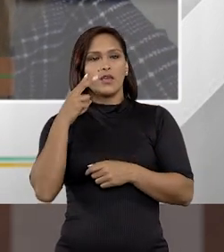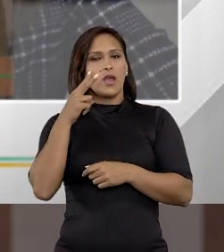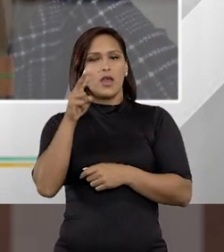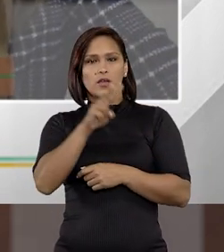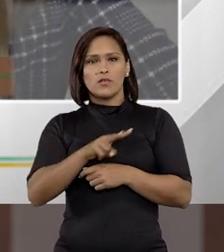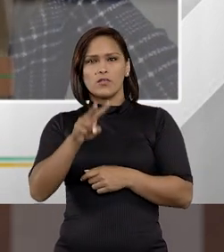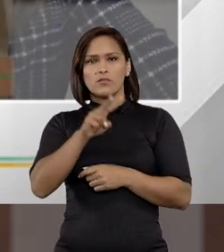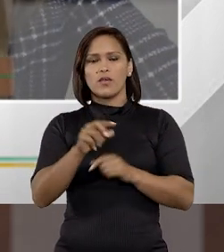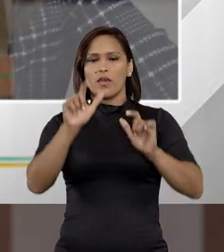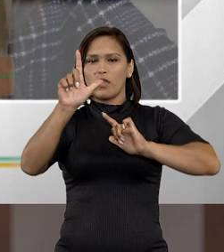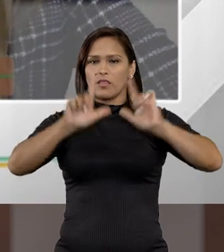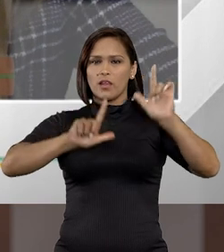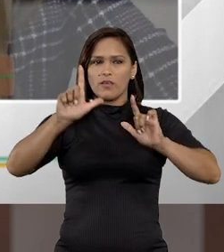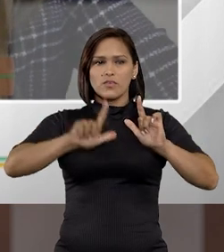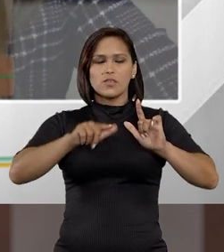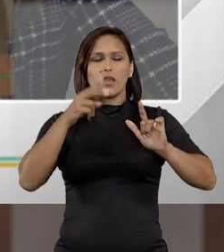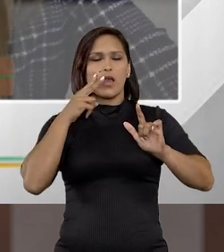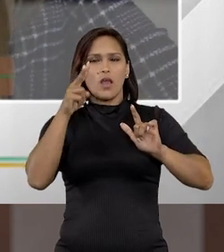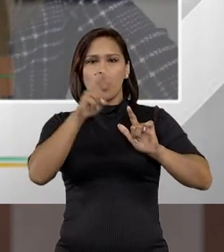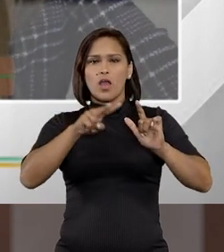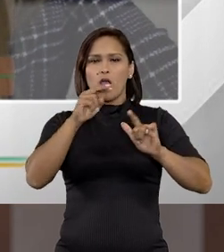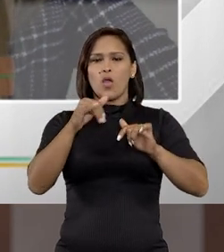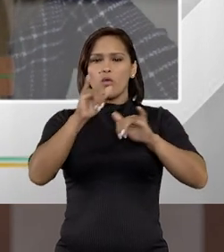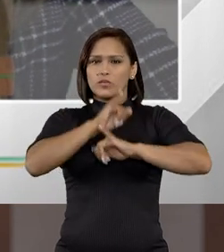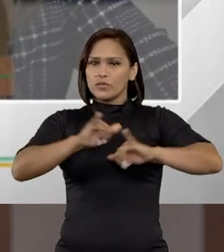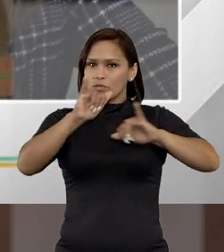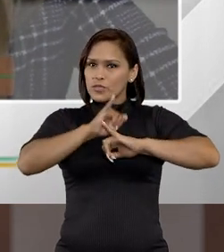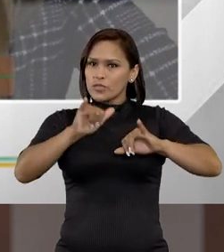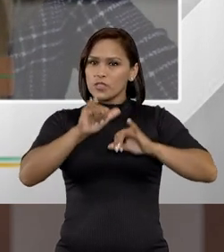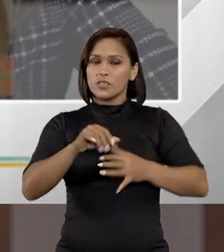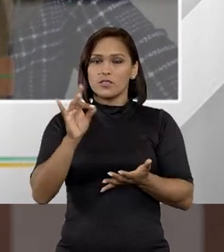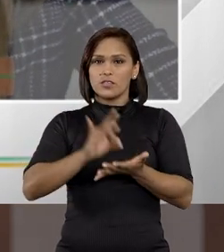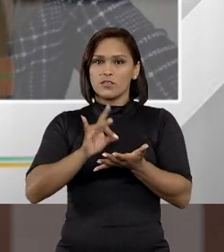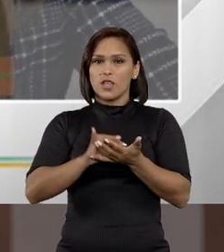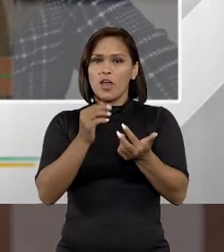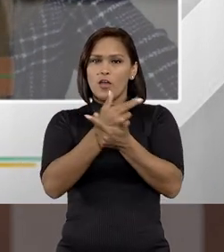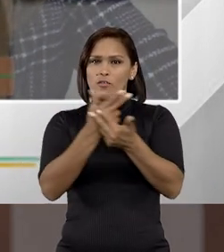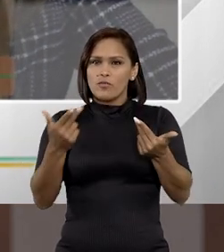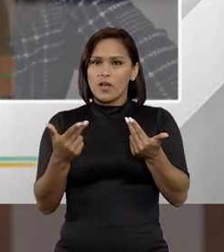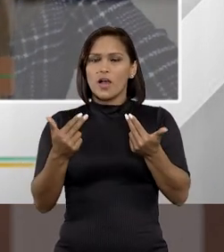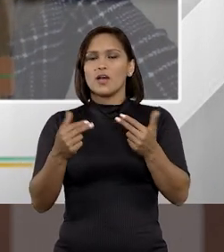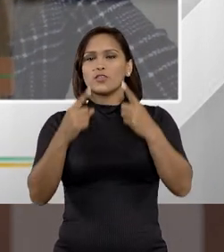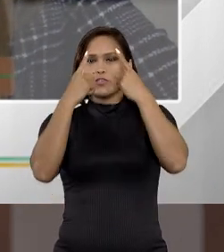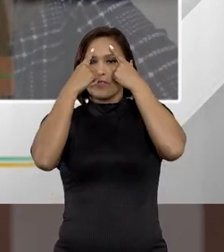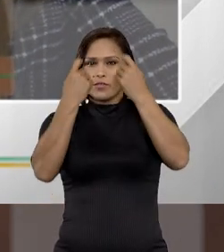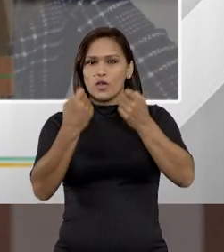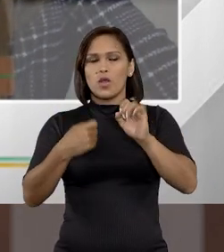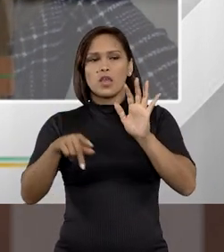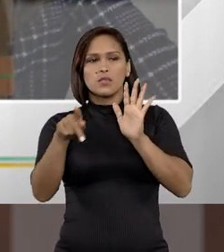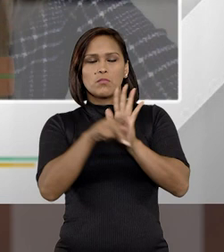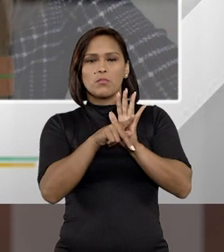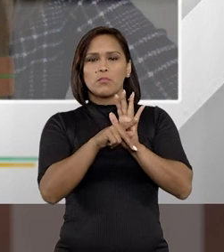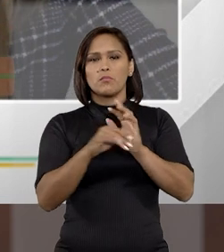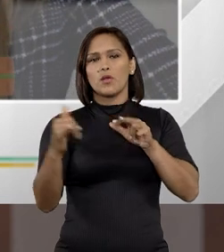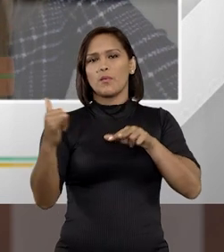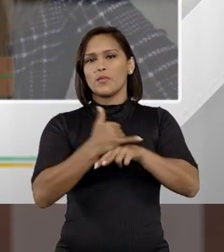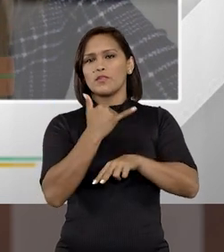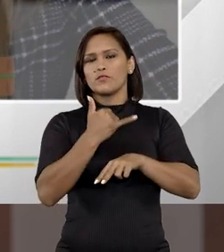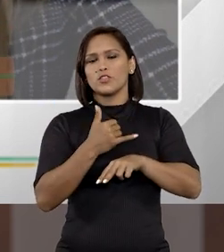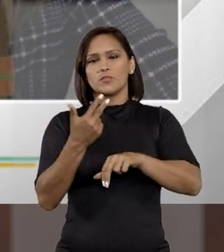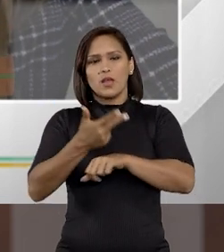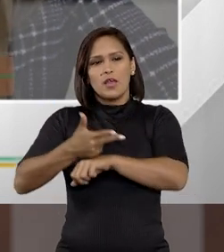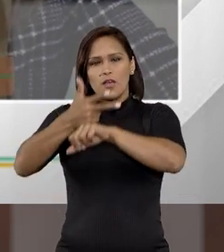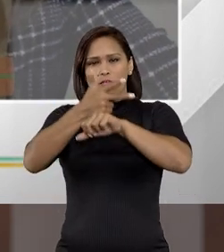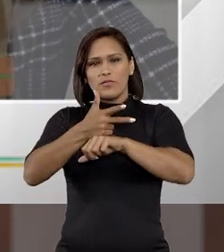a gente vê, até na televisão, enfim, nas notícias, que realmente muitos casos de violência doméstica a própria vítima